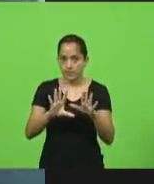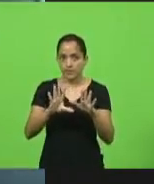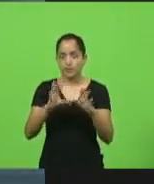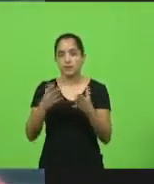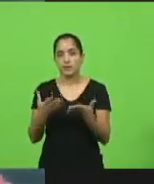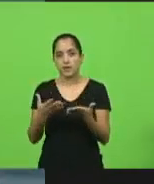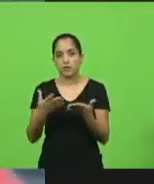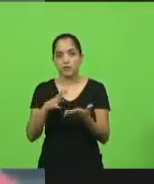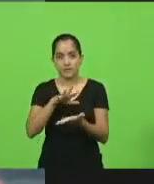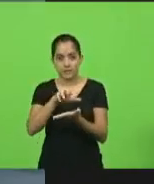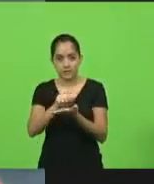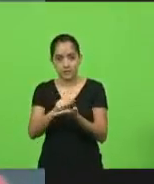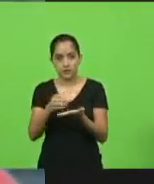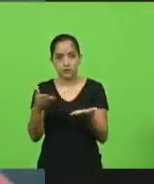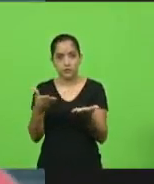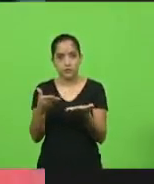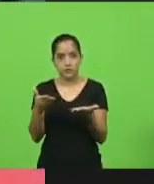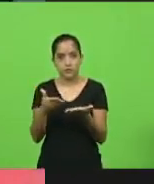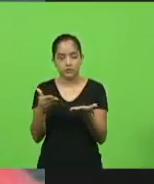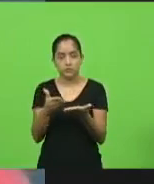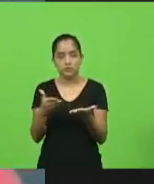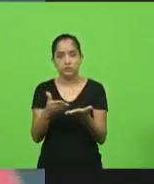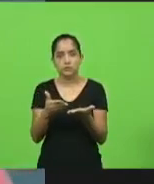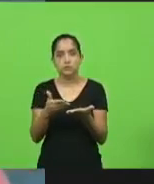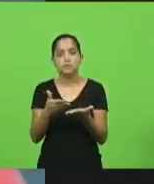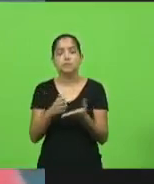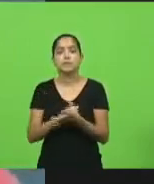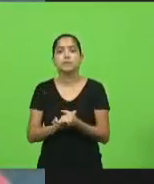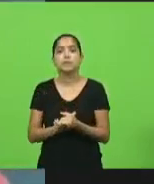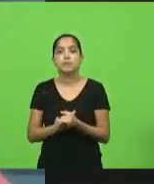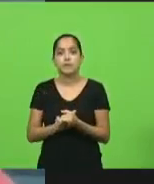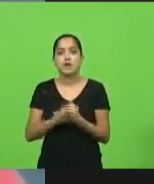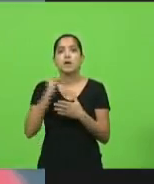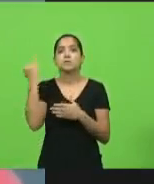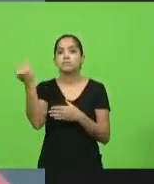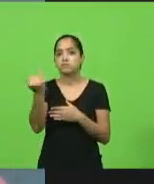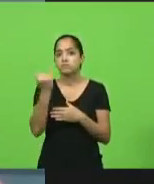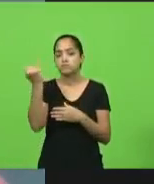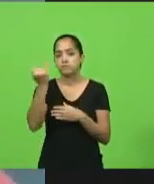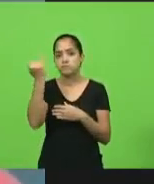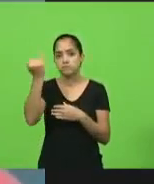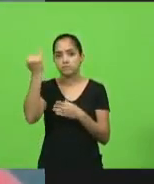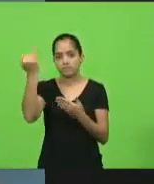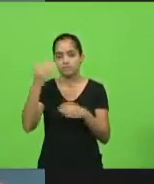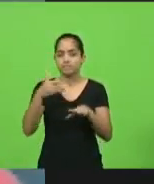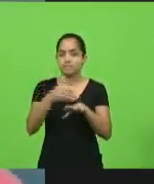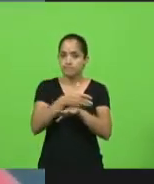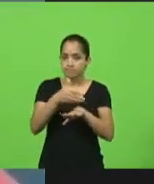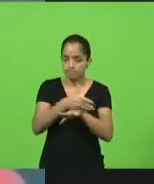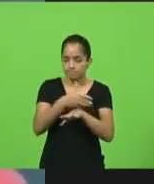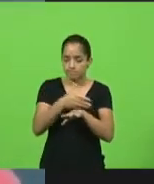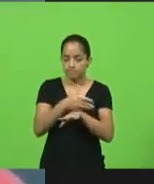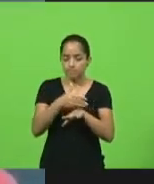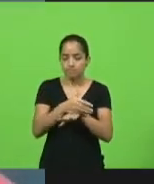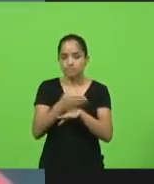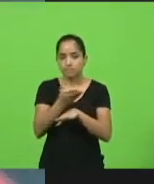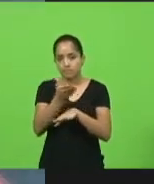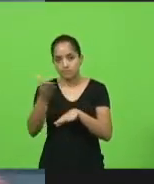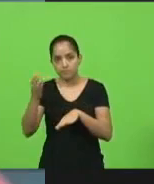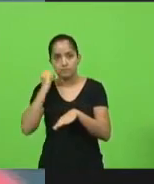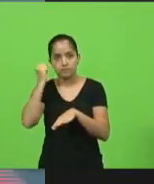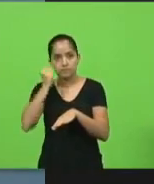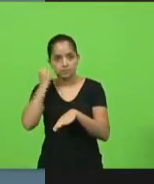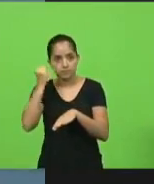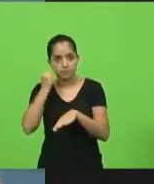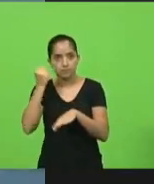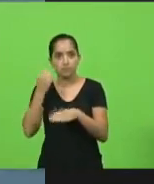esse registro no tempo do partido para registrar a importância da participação do senador Jorginho Melo na vinda